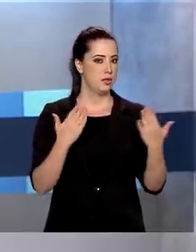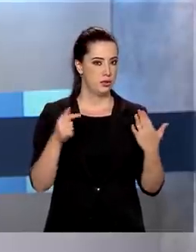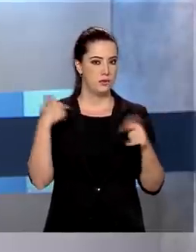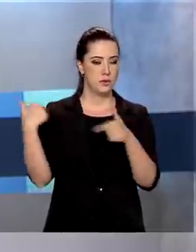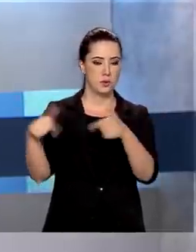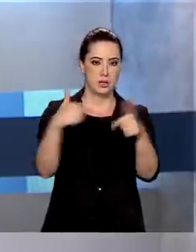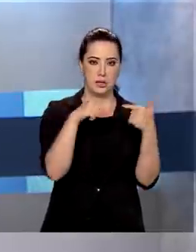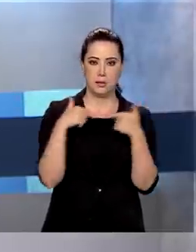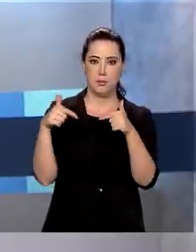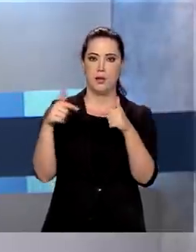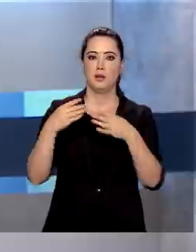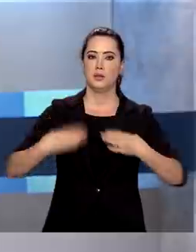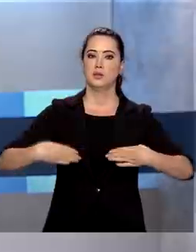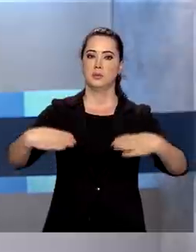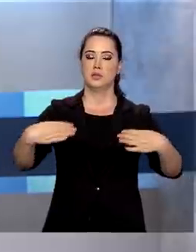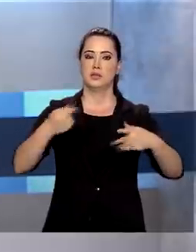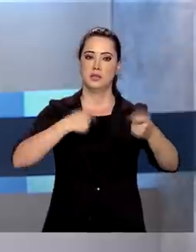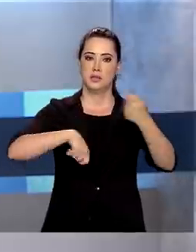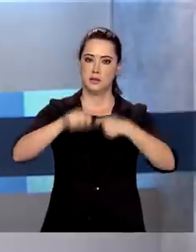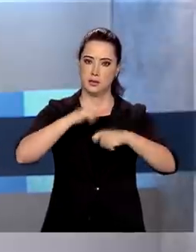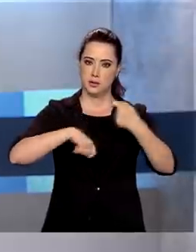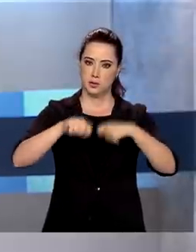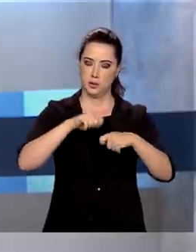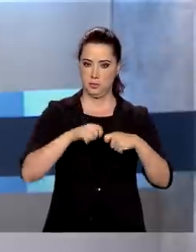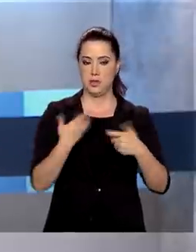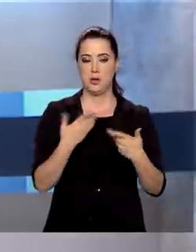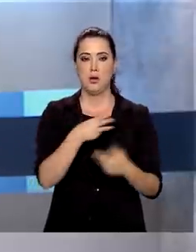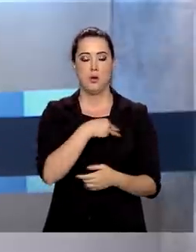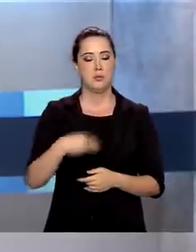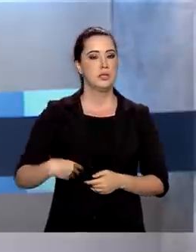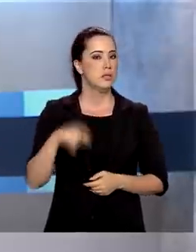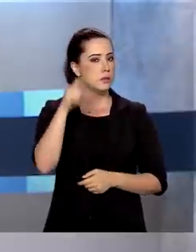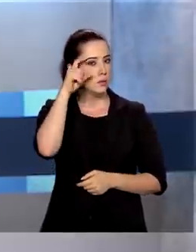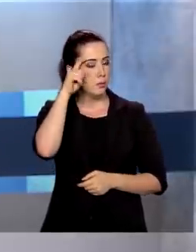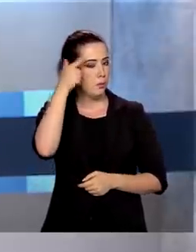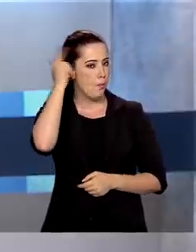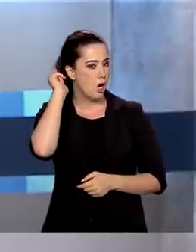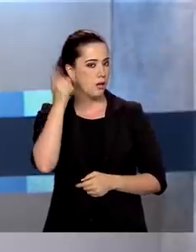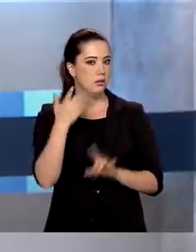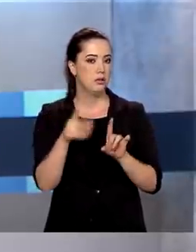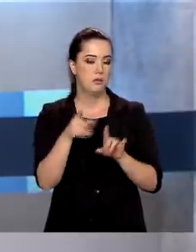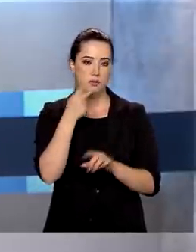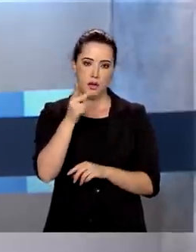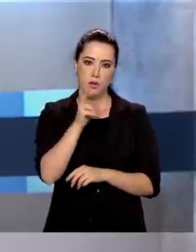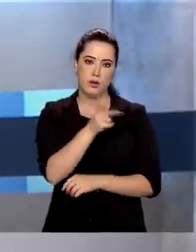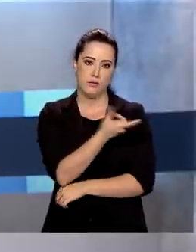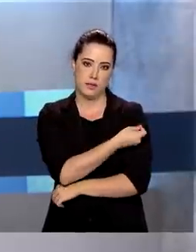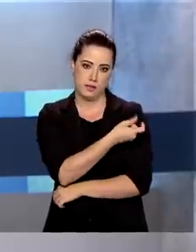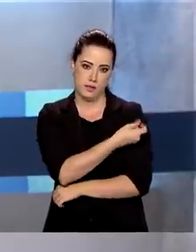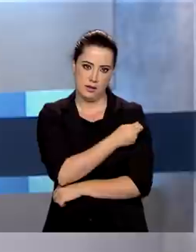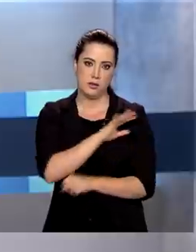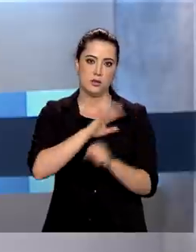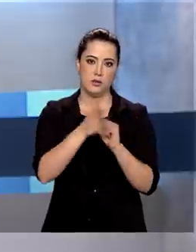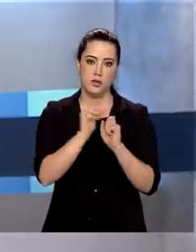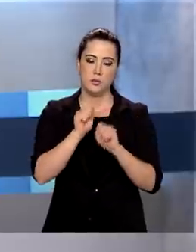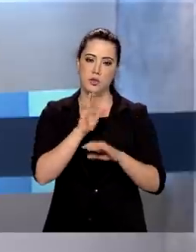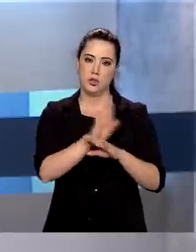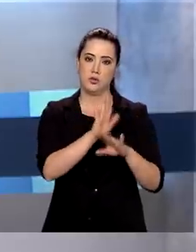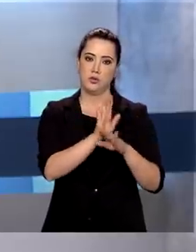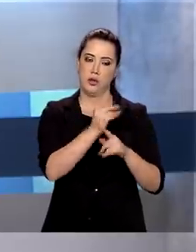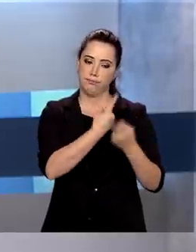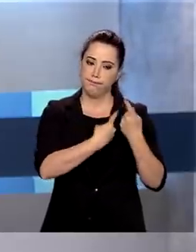Economia em 2020, o ministro Paulo Guedes defendeu que a vacinação contra a Covid-19 pode ajudar numa